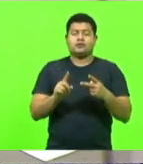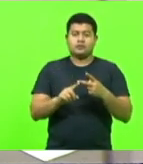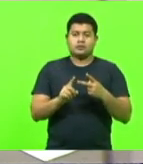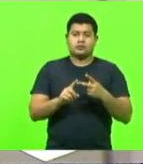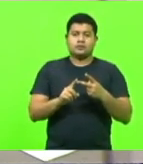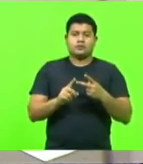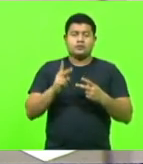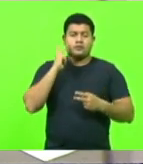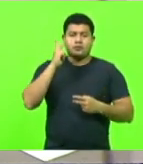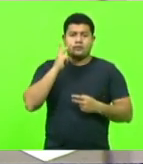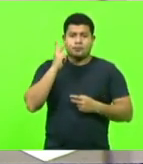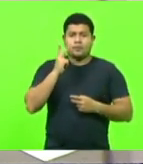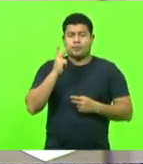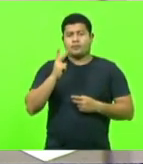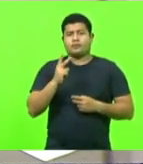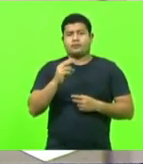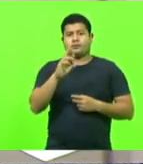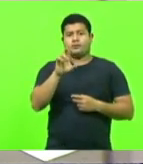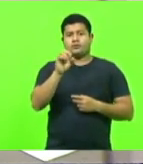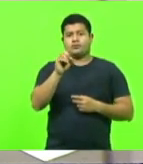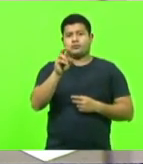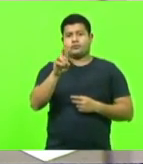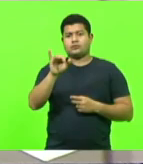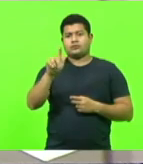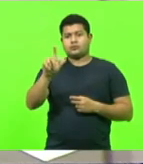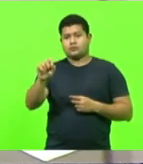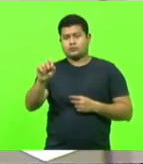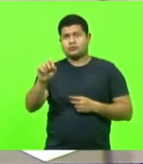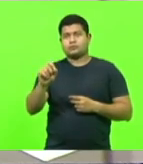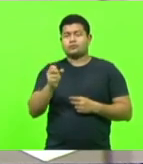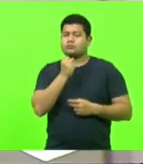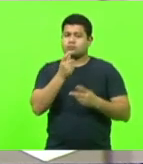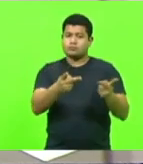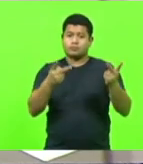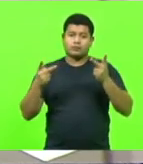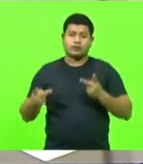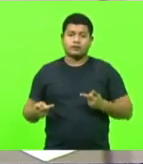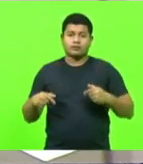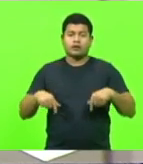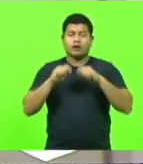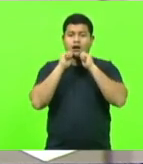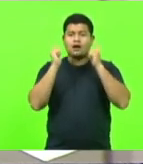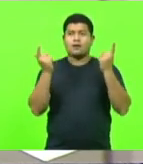o vereador Rodrigo de Almeida. Sejam bem-vindos aí à casa.